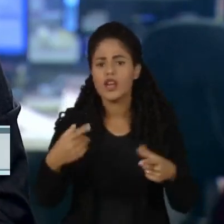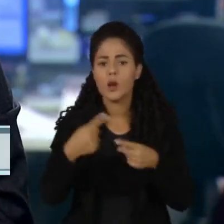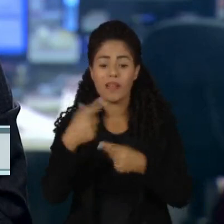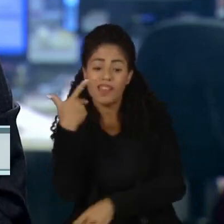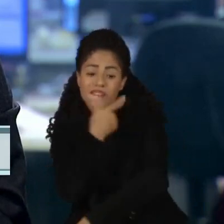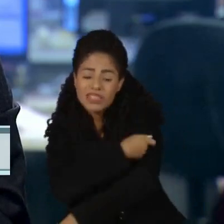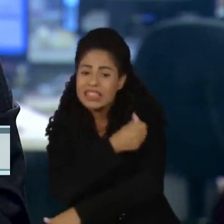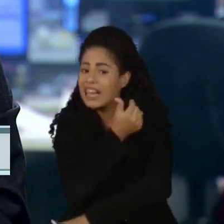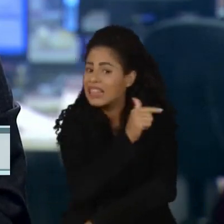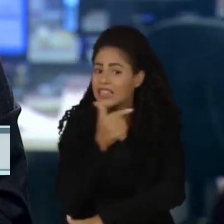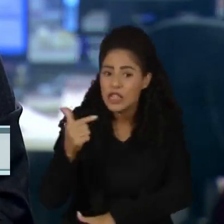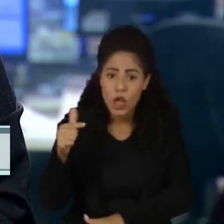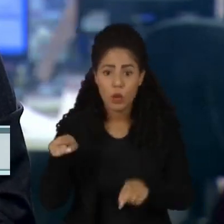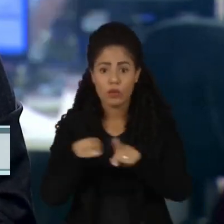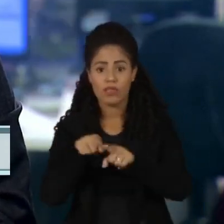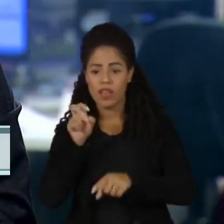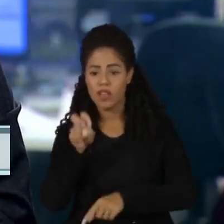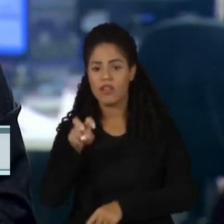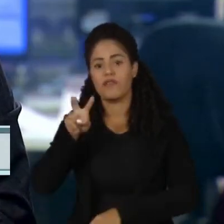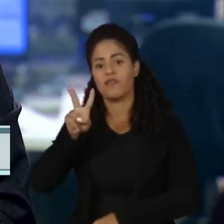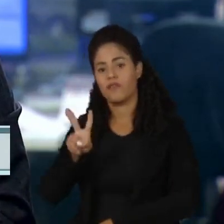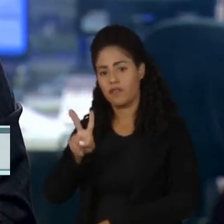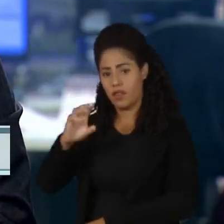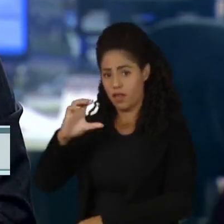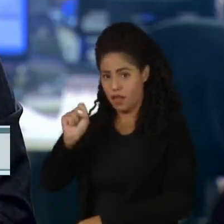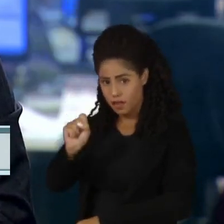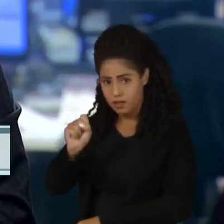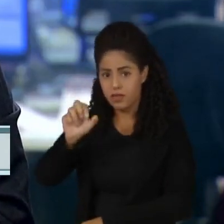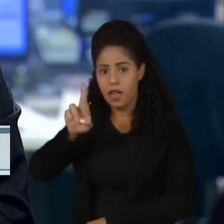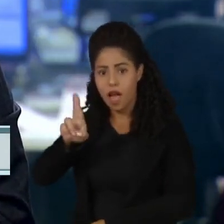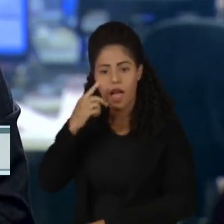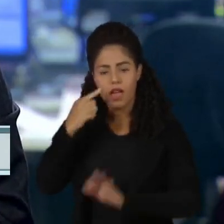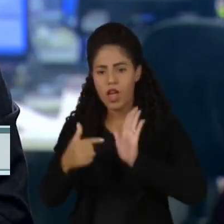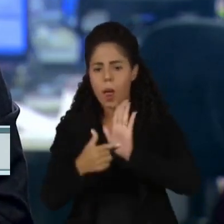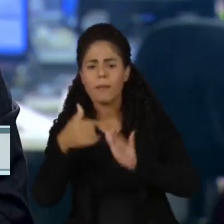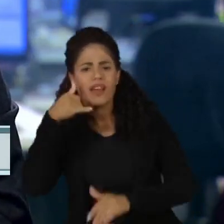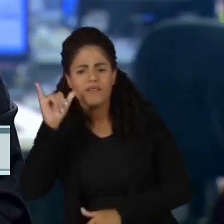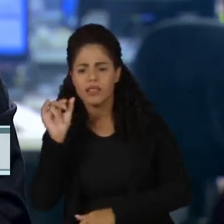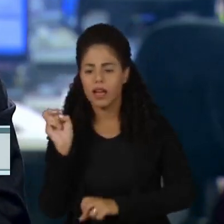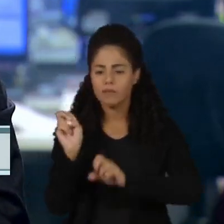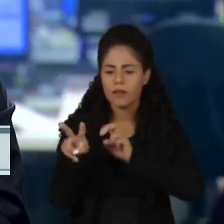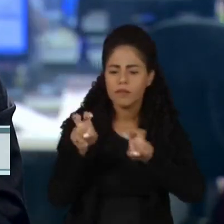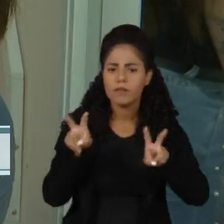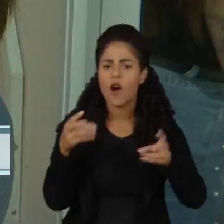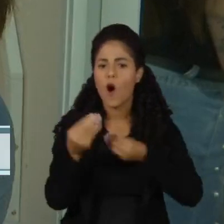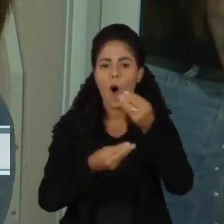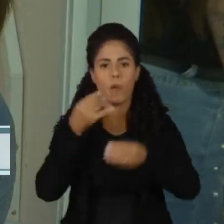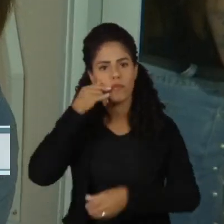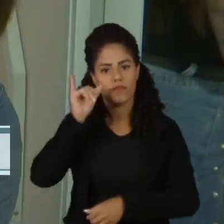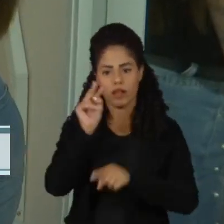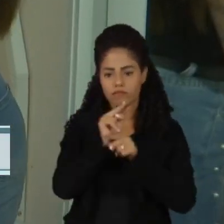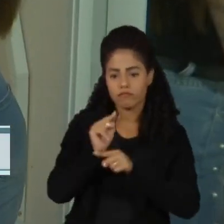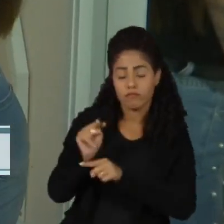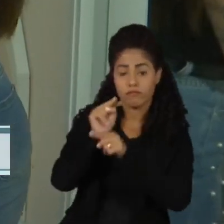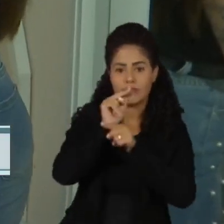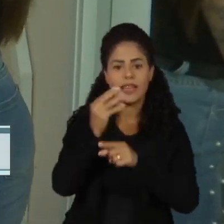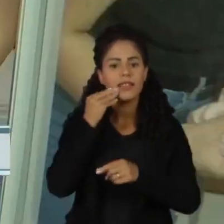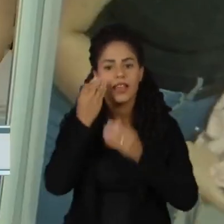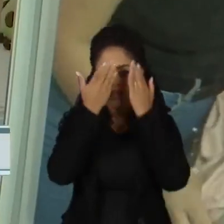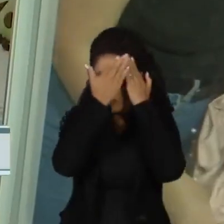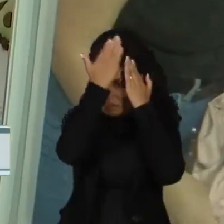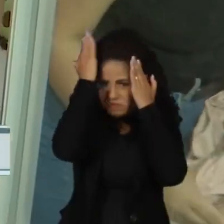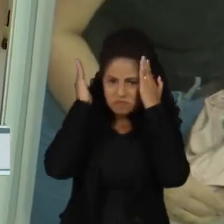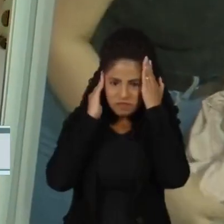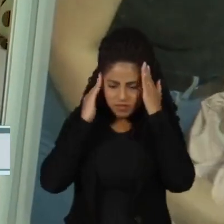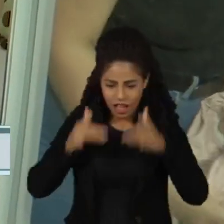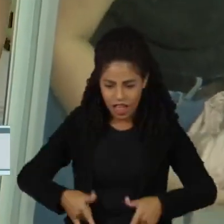vacina contra o chamado VSR, para evitar o vírus, a melhor solução é a prevenção. Pentear o cabelo,